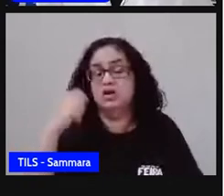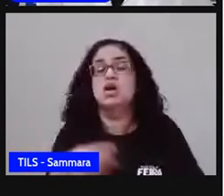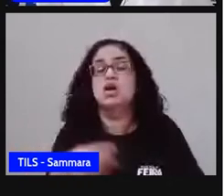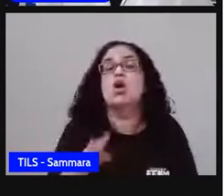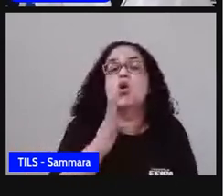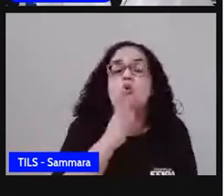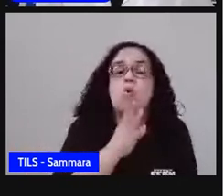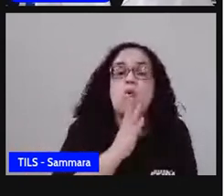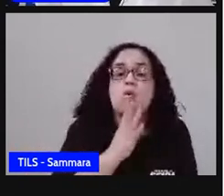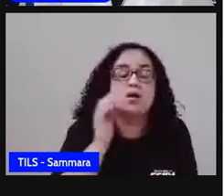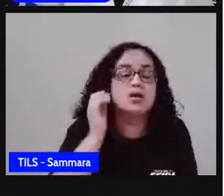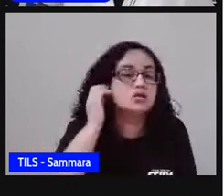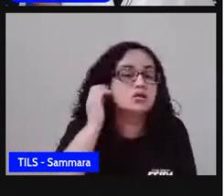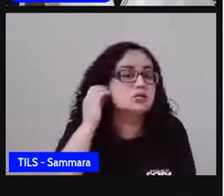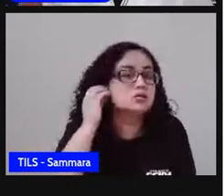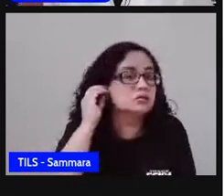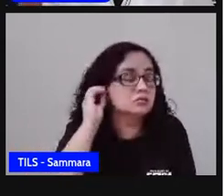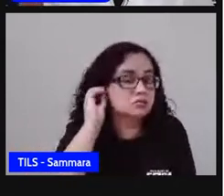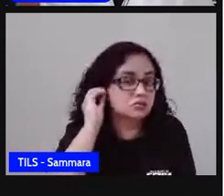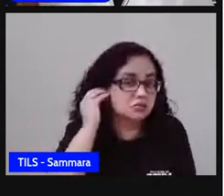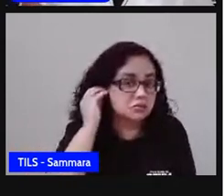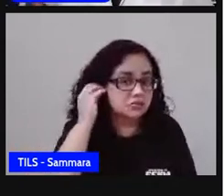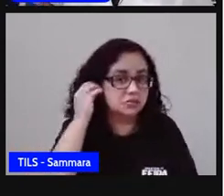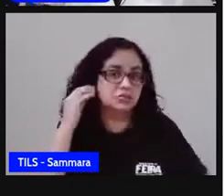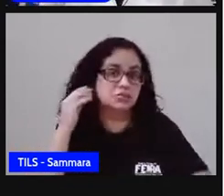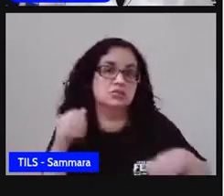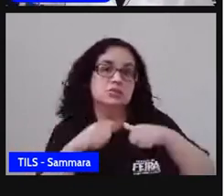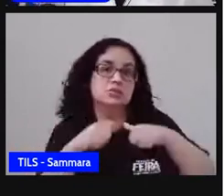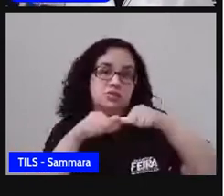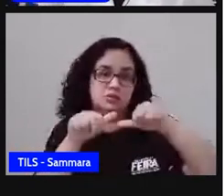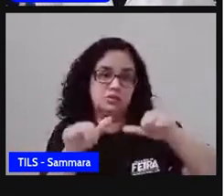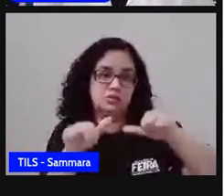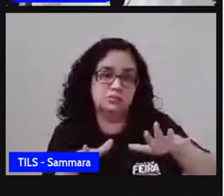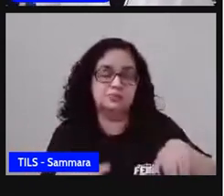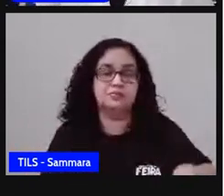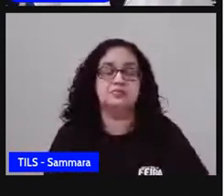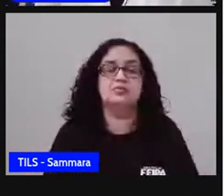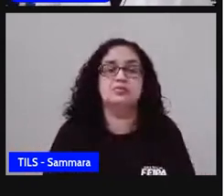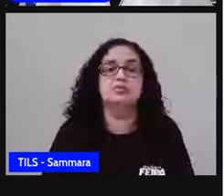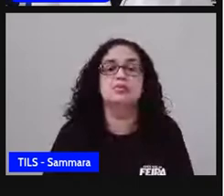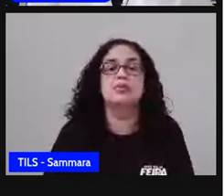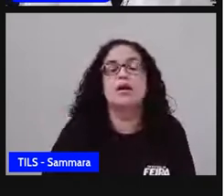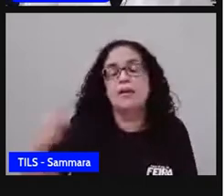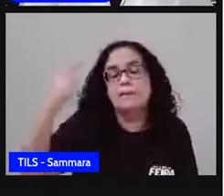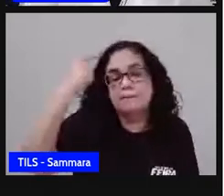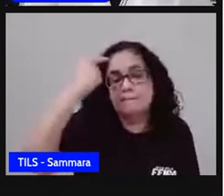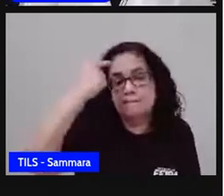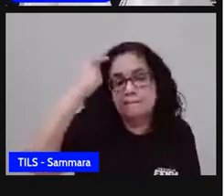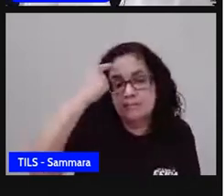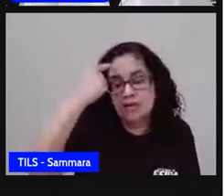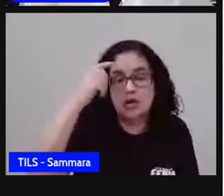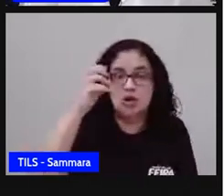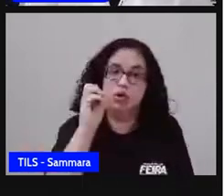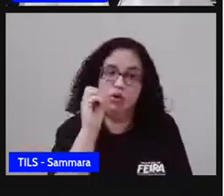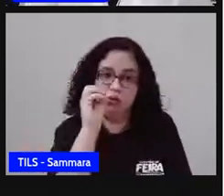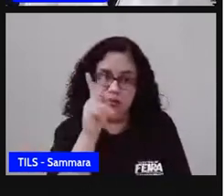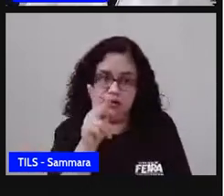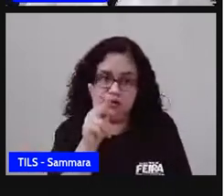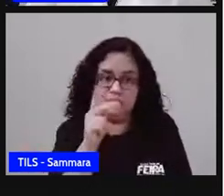conhece, né? Então, fica aí essa sua reflexão, tá bom?